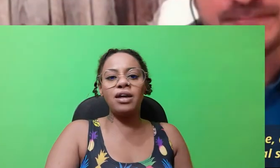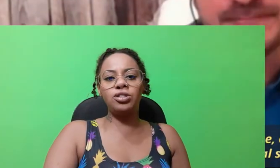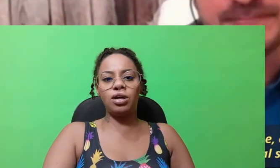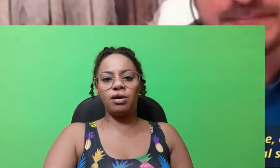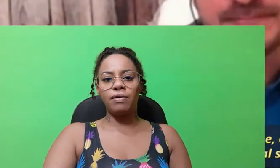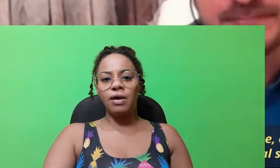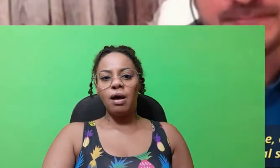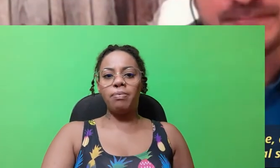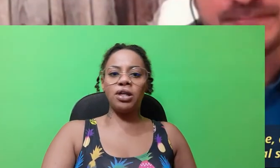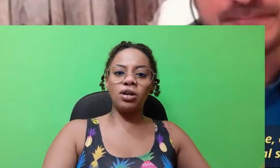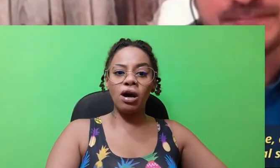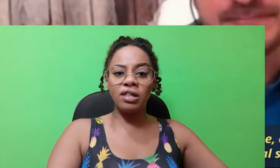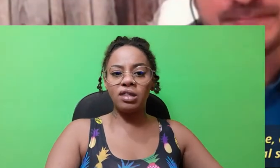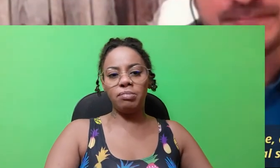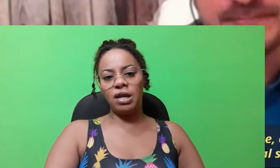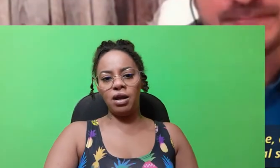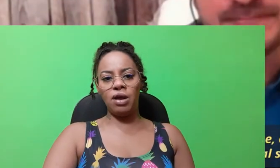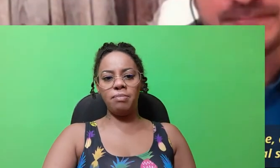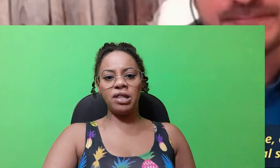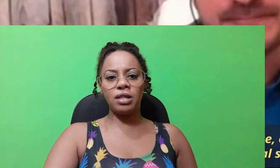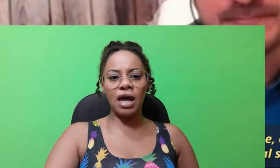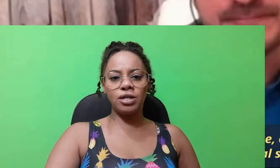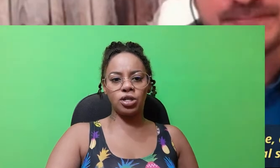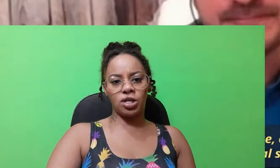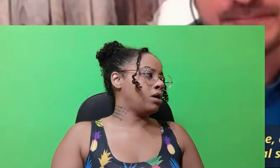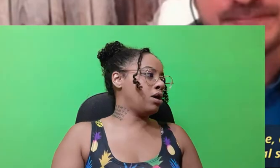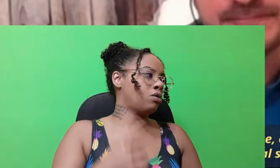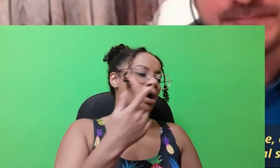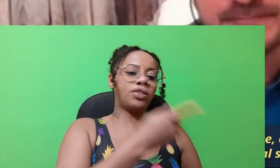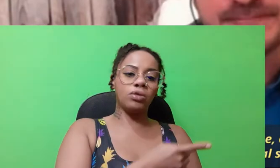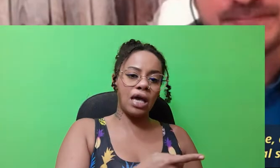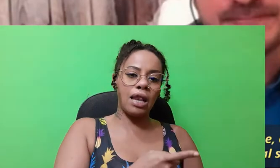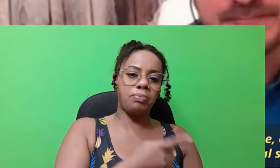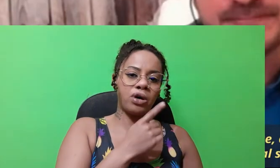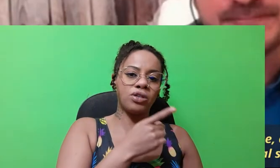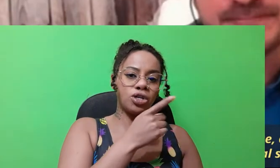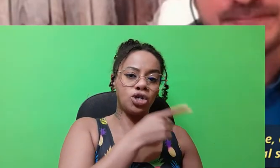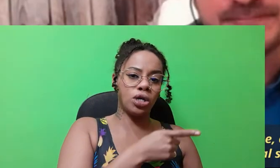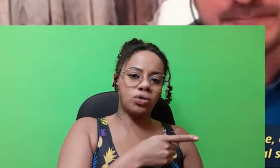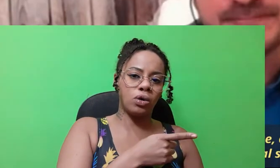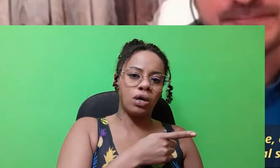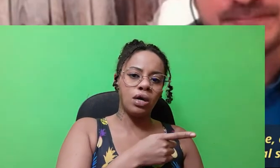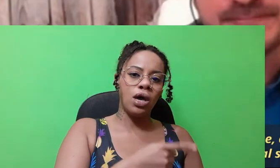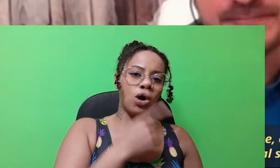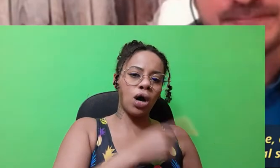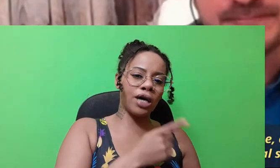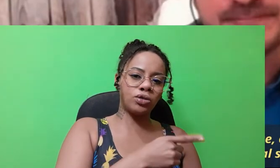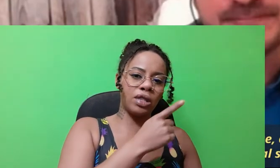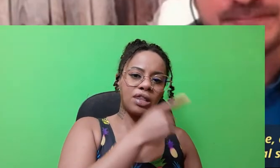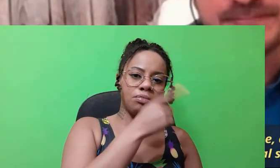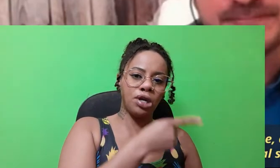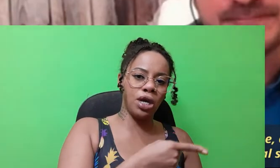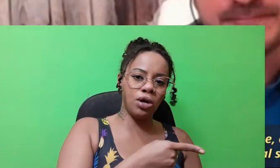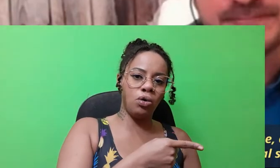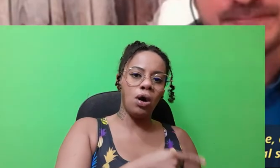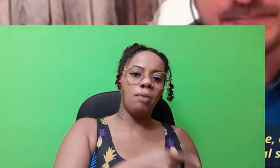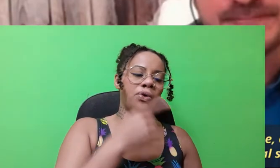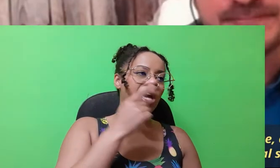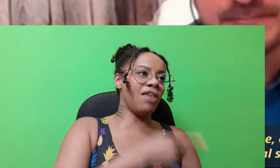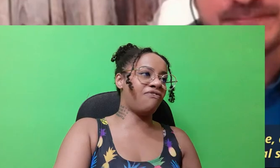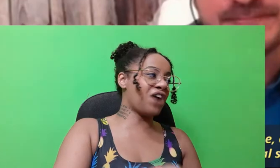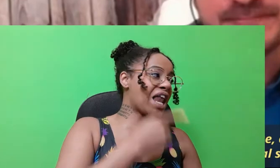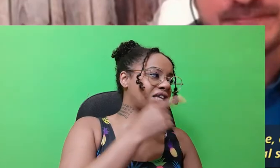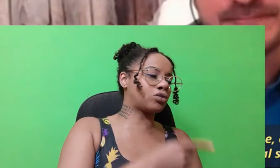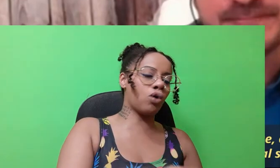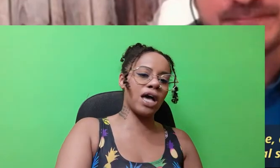Exatamente. Por isso eu gosto desse menino, ele me entende. Eu gosto dele por causa disso. Eu gosto desse menino,